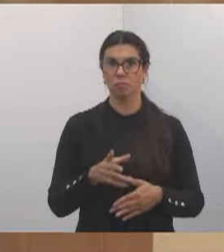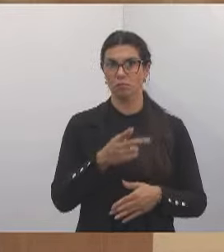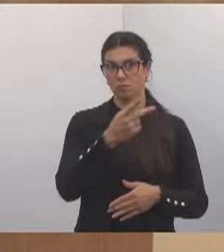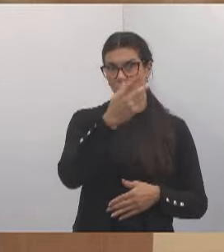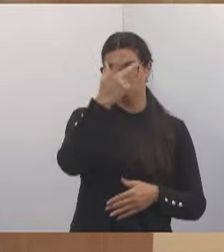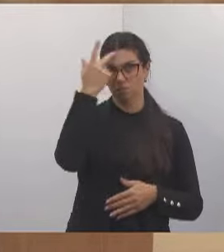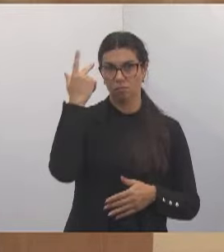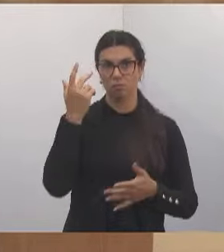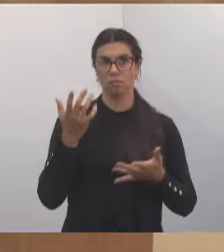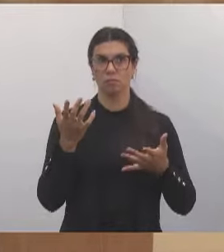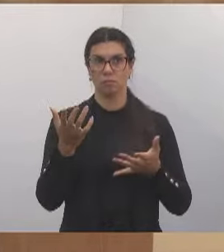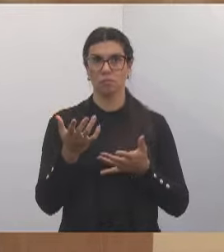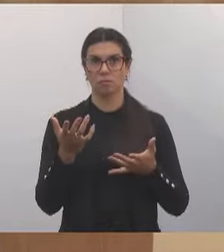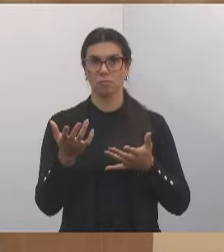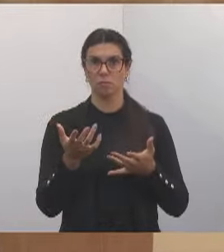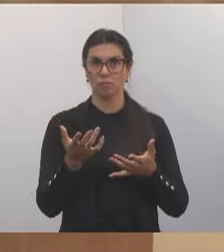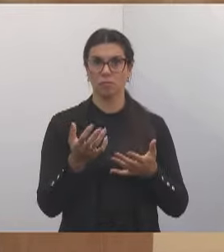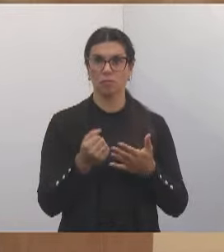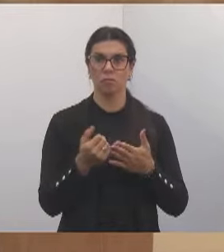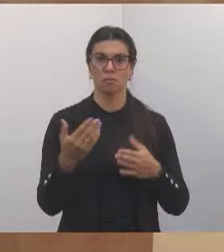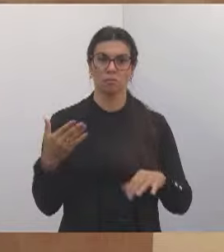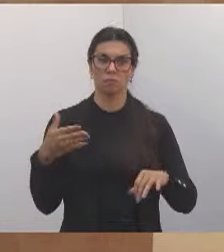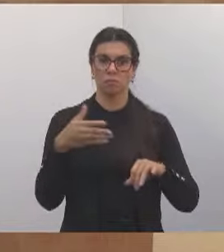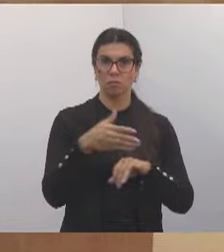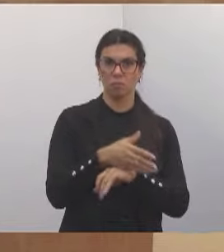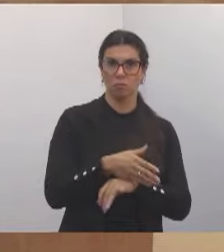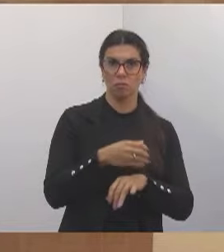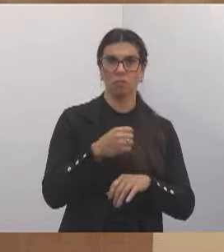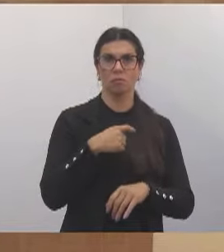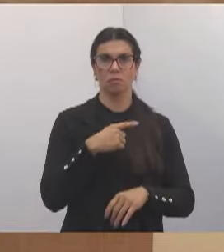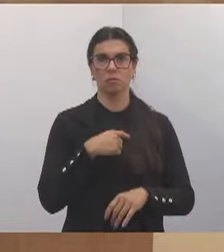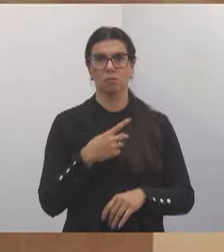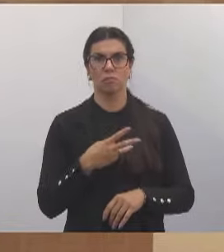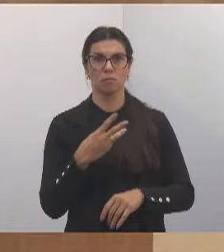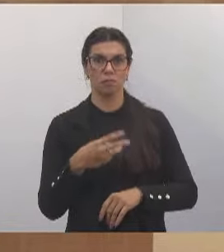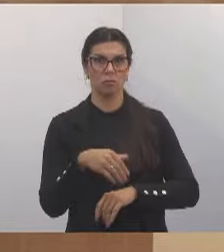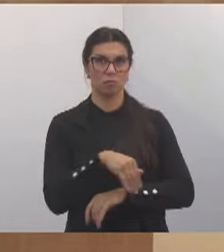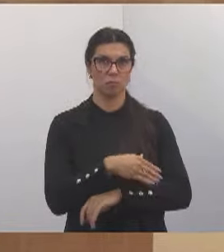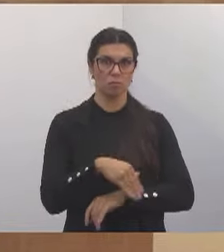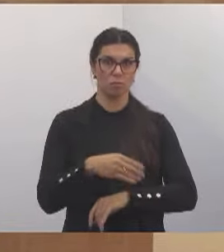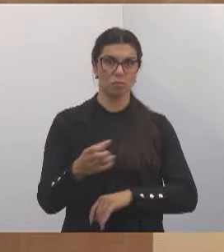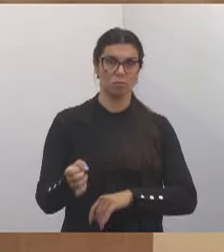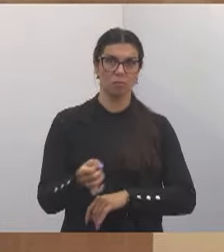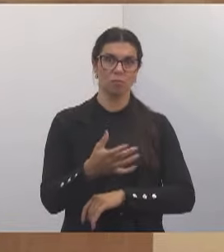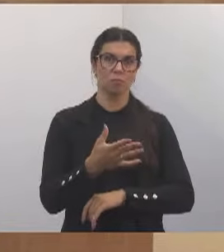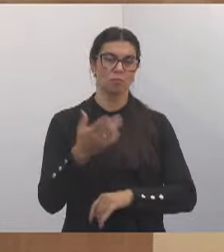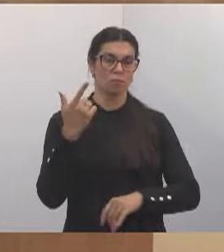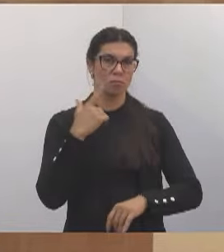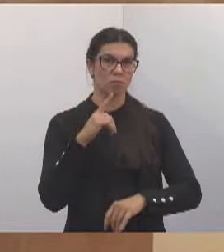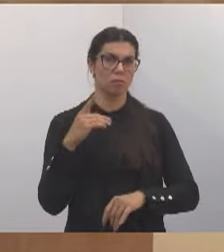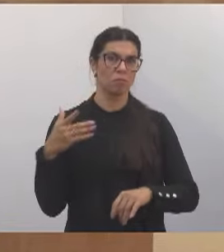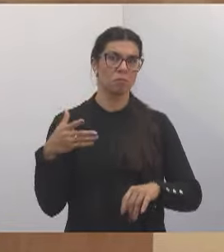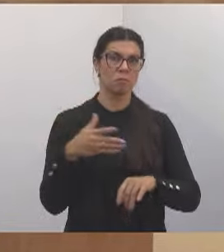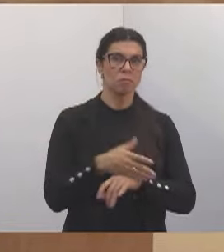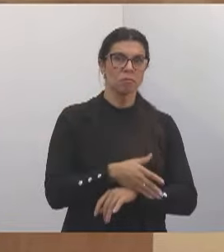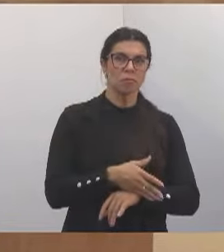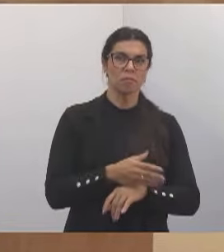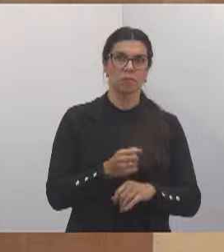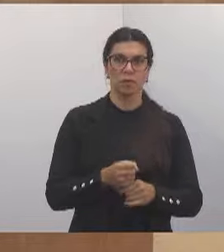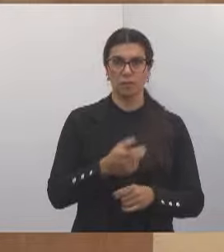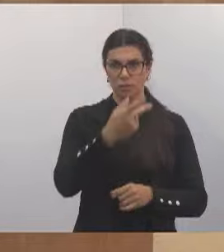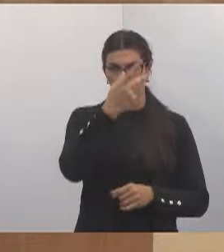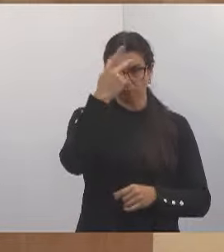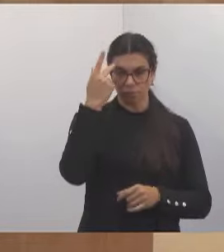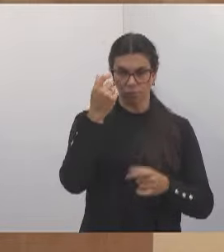ligar todas essas avenidas, da Avelino e a Getúlio Vargas. E aí as pessoas que já utilizam daquele lugar não vai